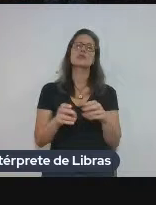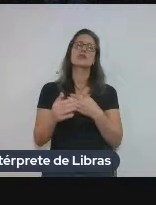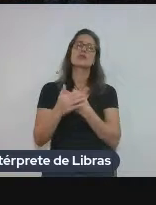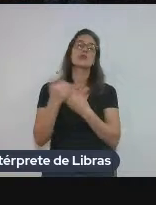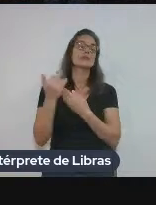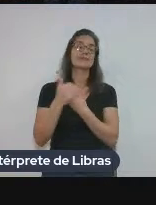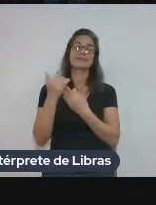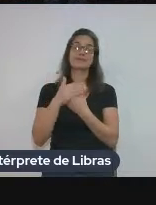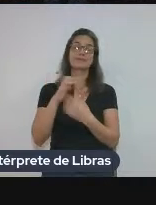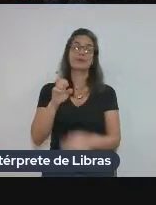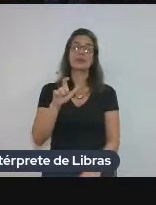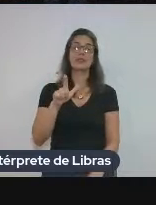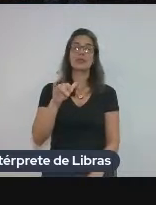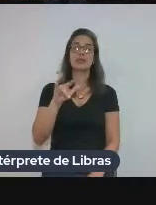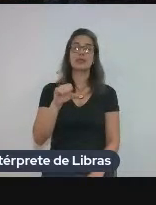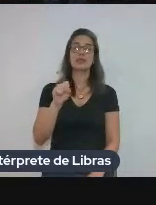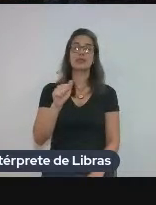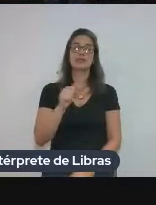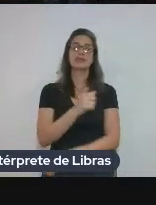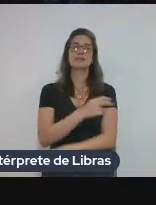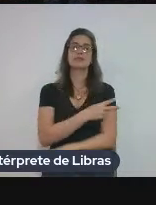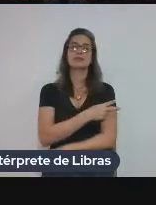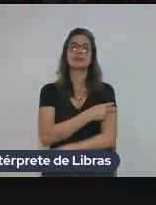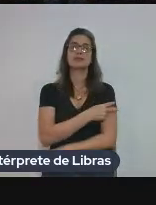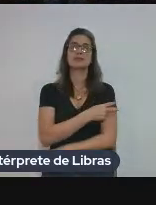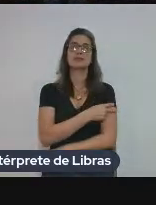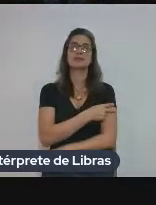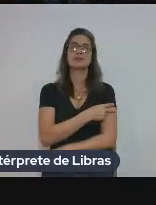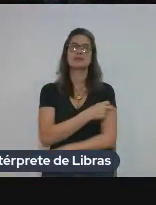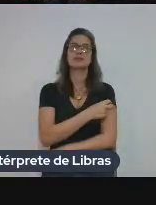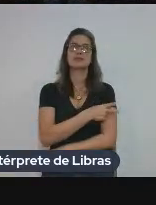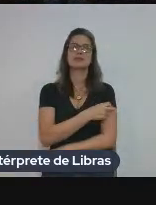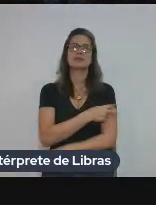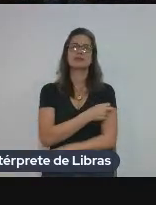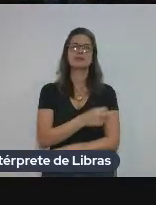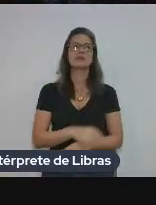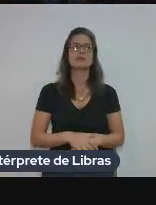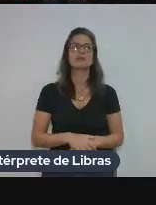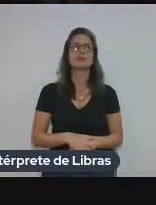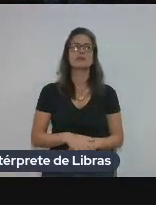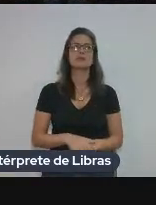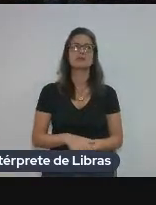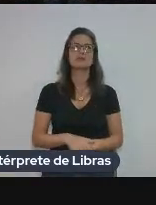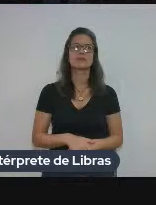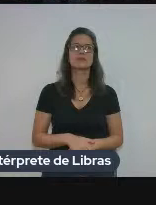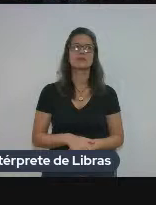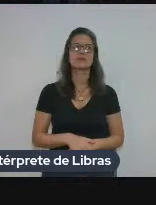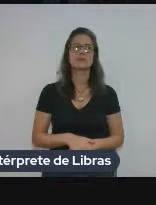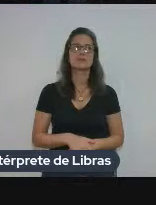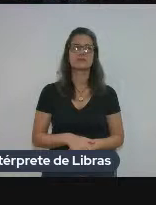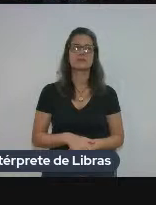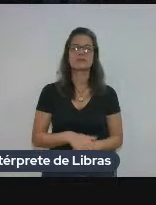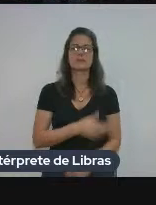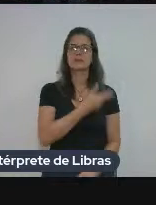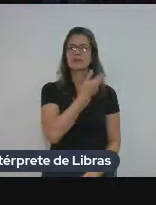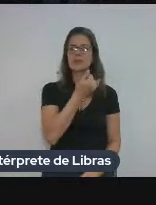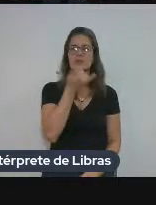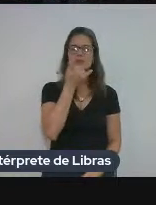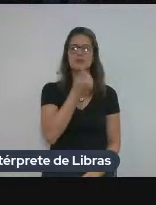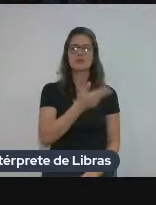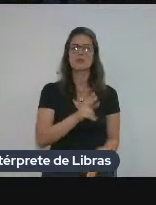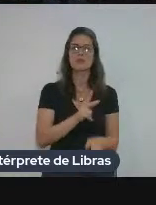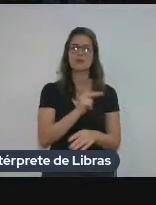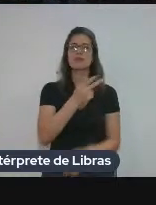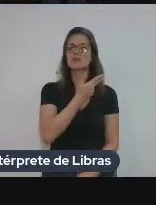na graduação. De passar, por favor. Bom, esse é um pequeno roteiro do que eu vou falar hoje. Pode passar, por favor.